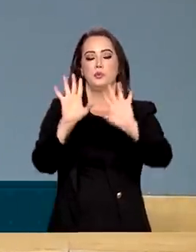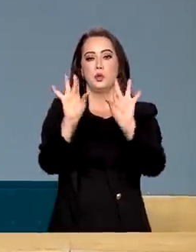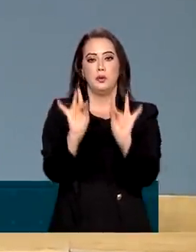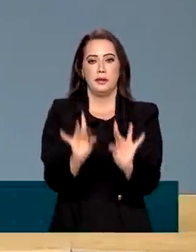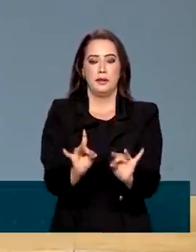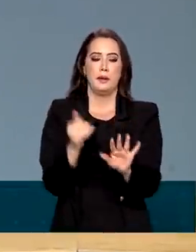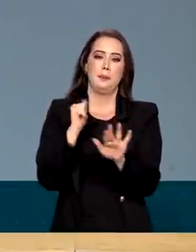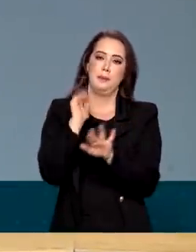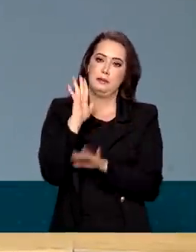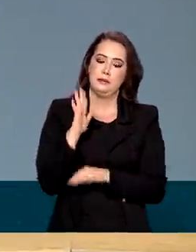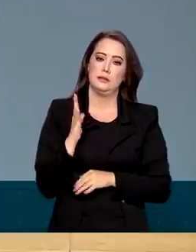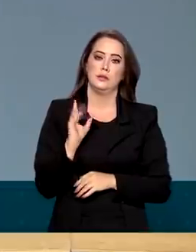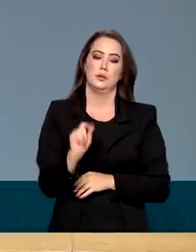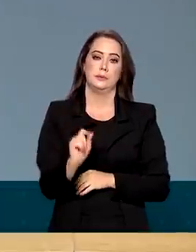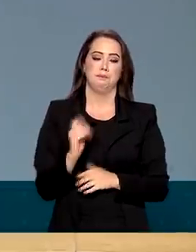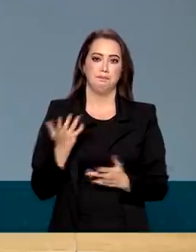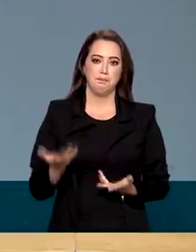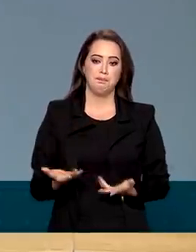detalhadamente